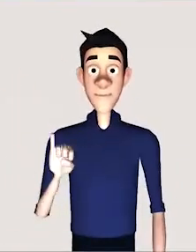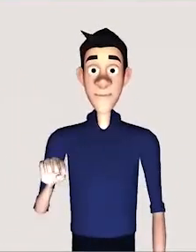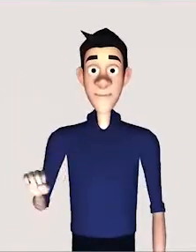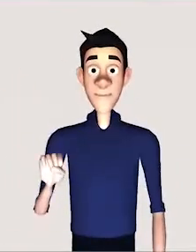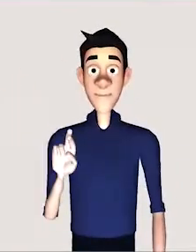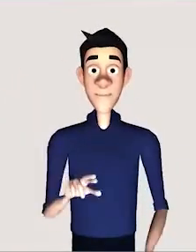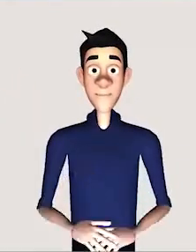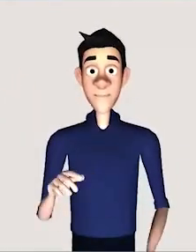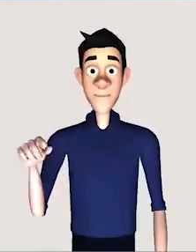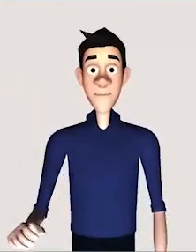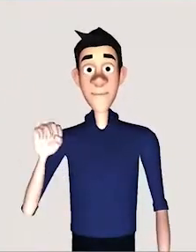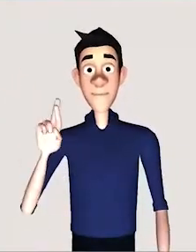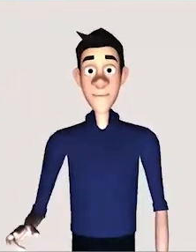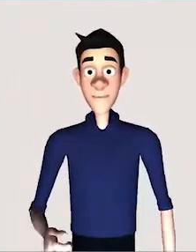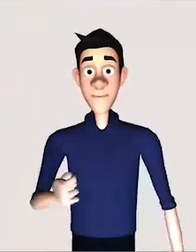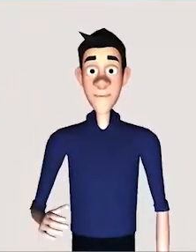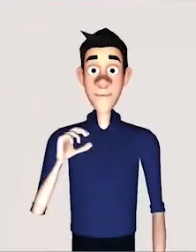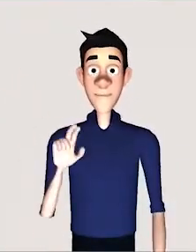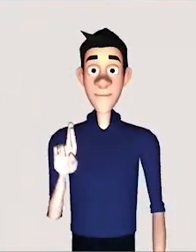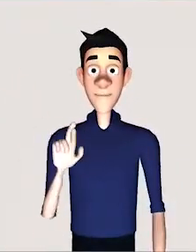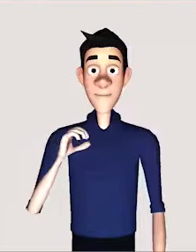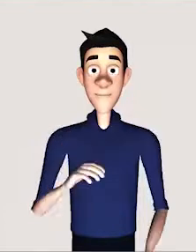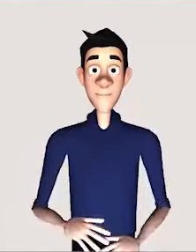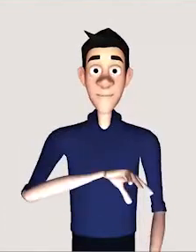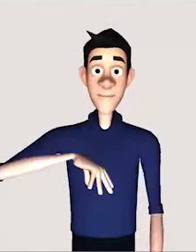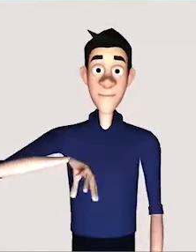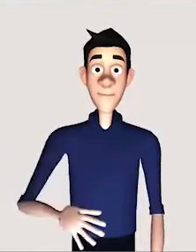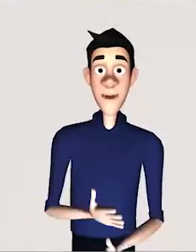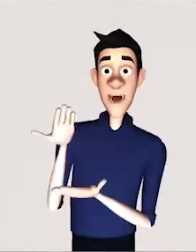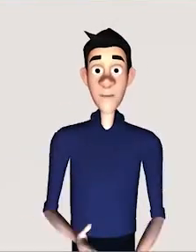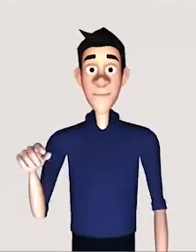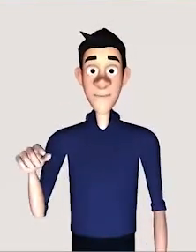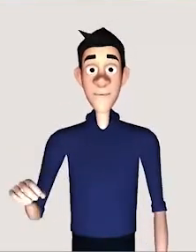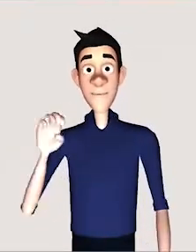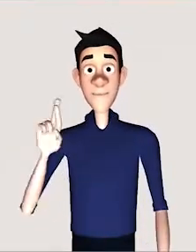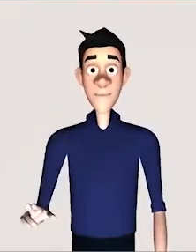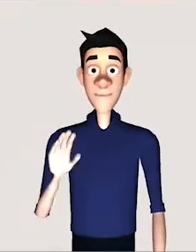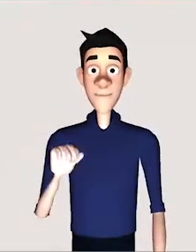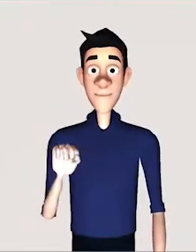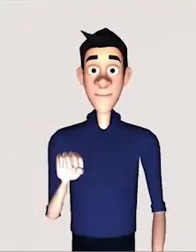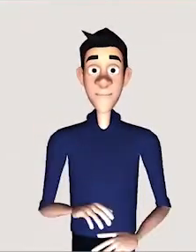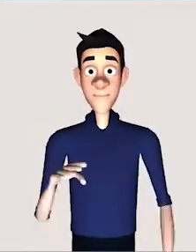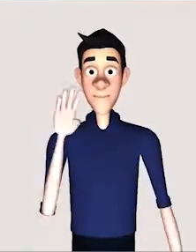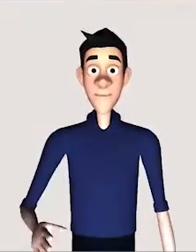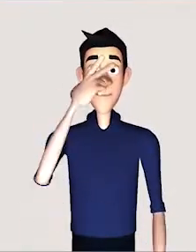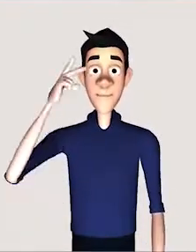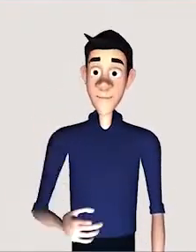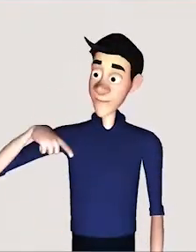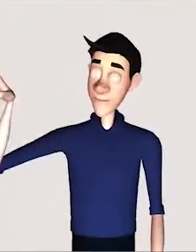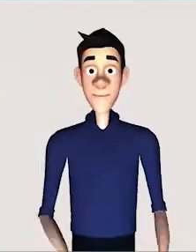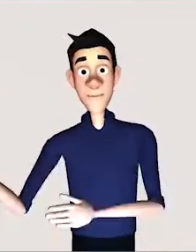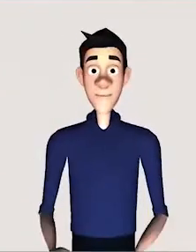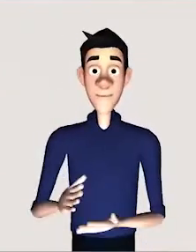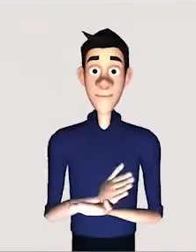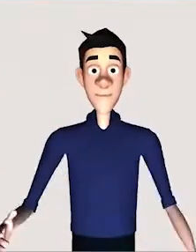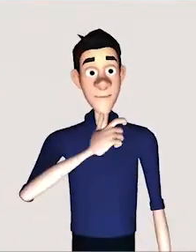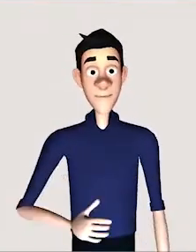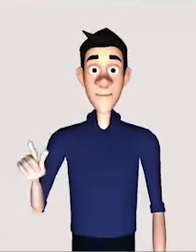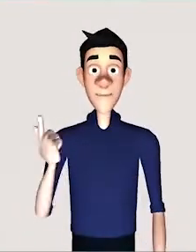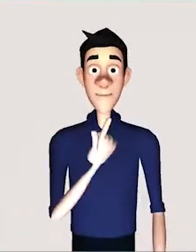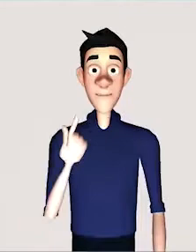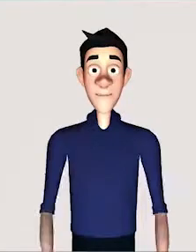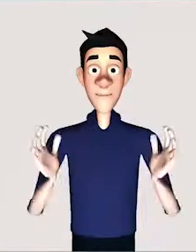é o Estatuto de Museus. No artigo 28 dessa lei, já no capto, traz que o estudo e a pesquisa são